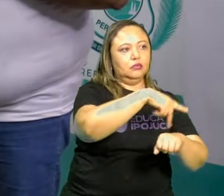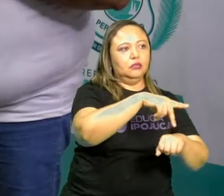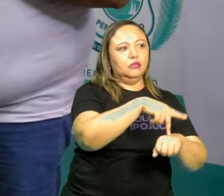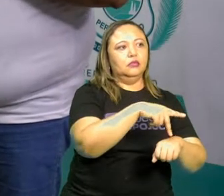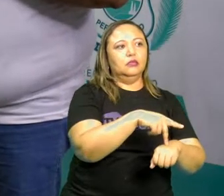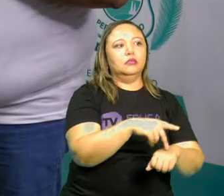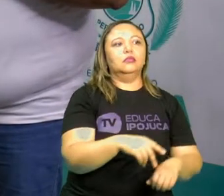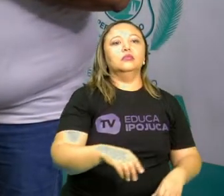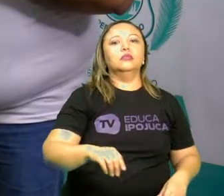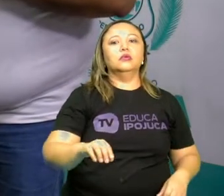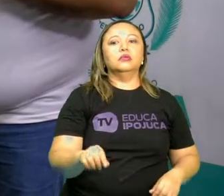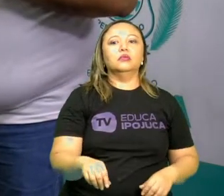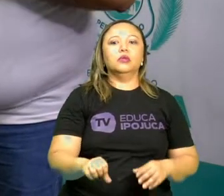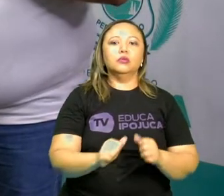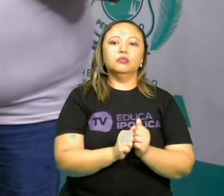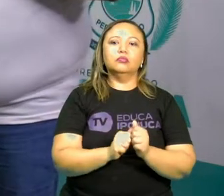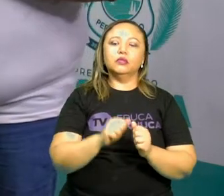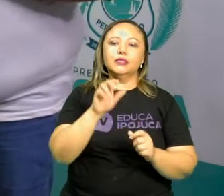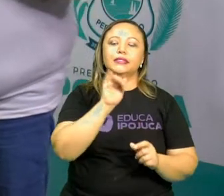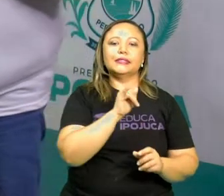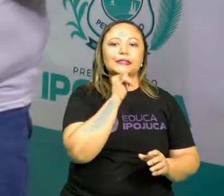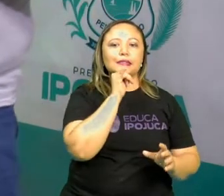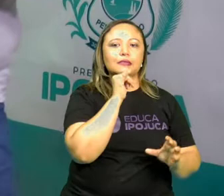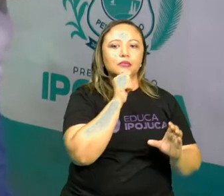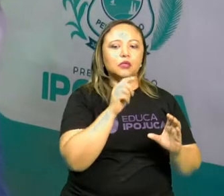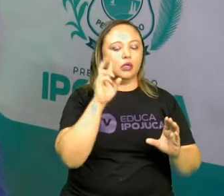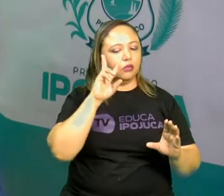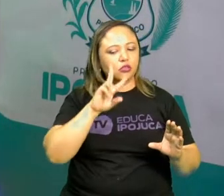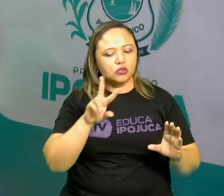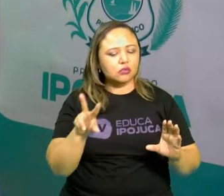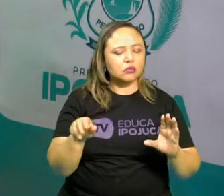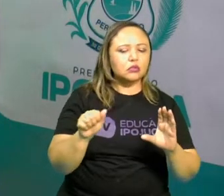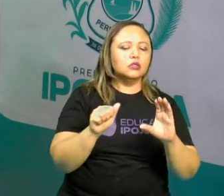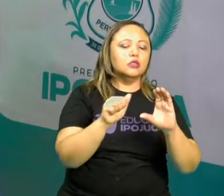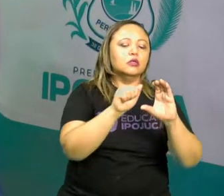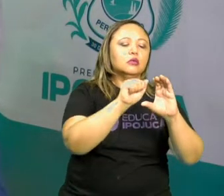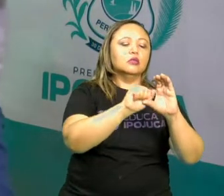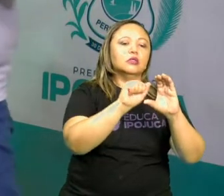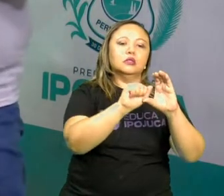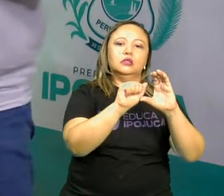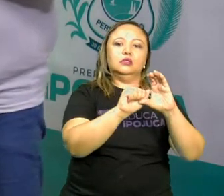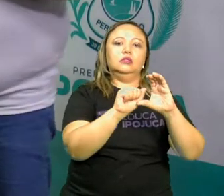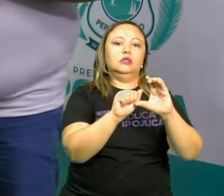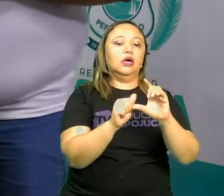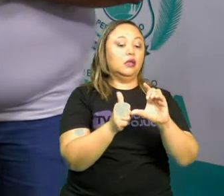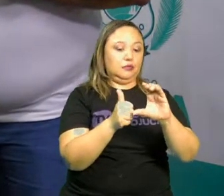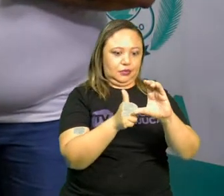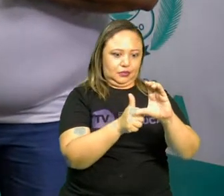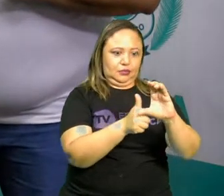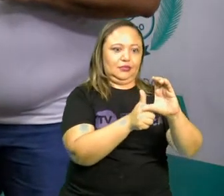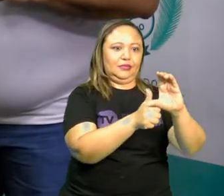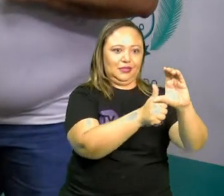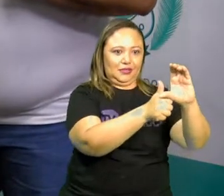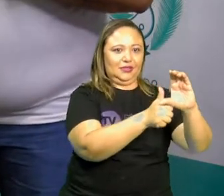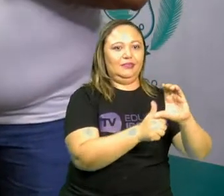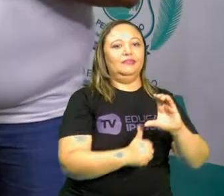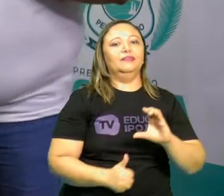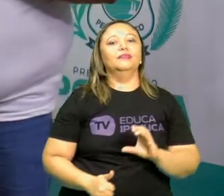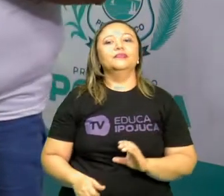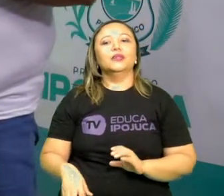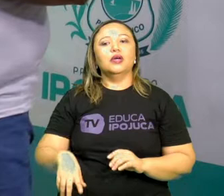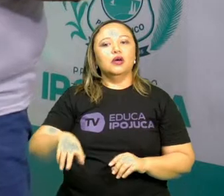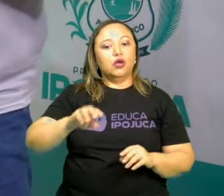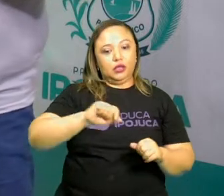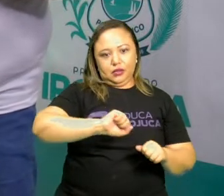expansão do cristianismo e pelo alfabeto. Com a globalização, o